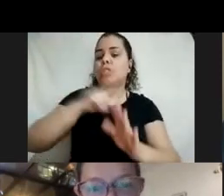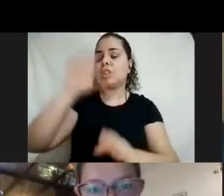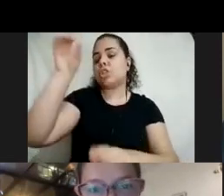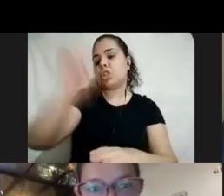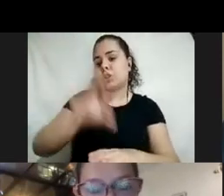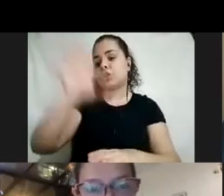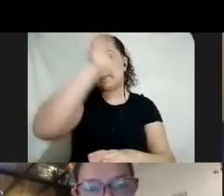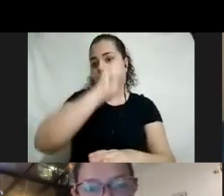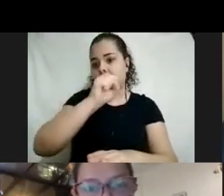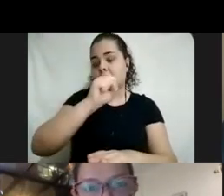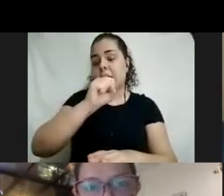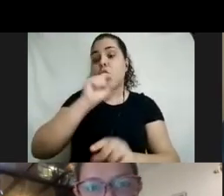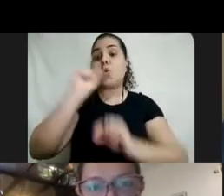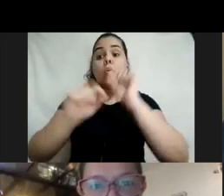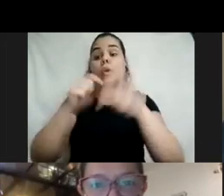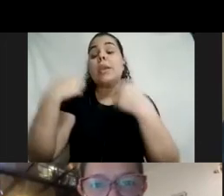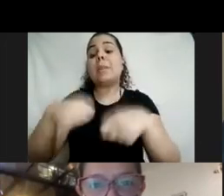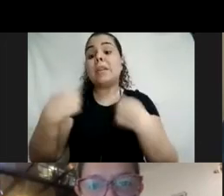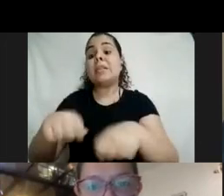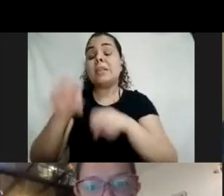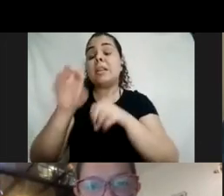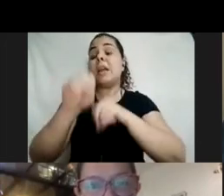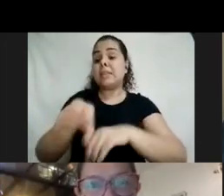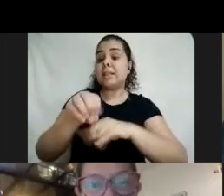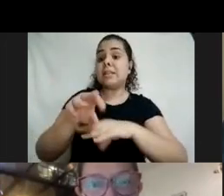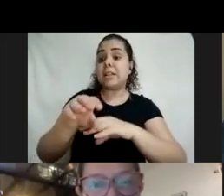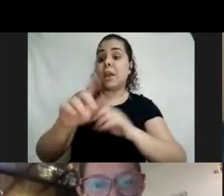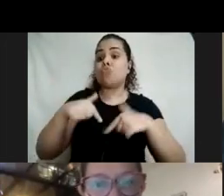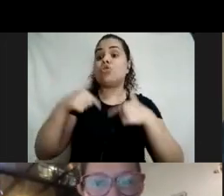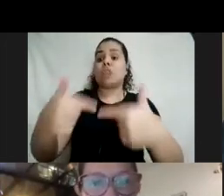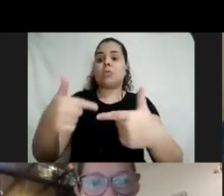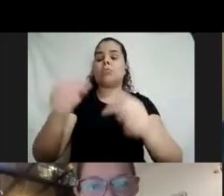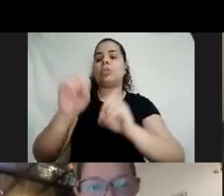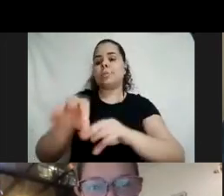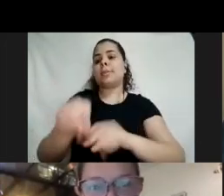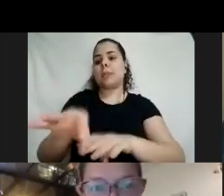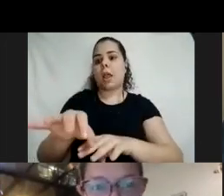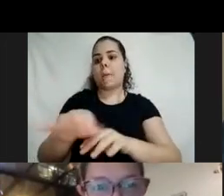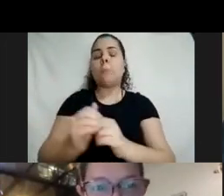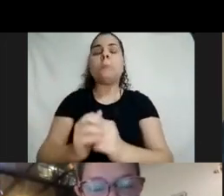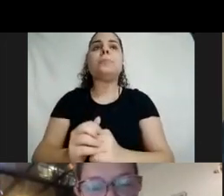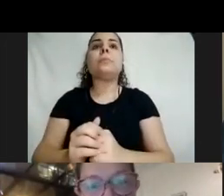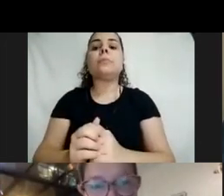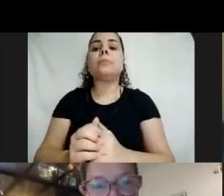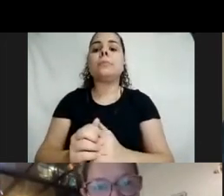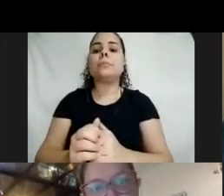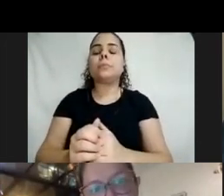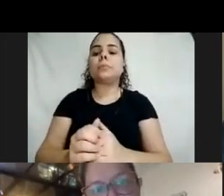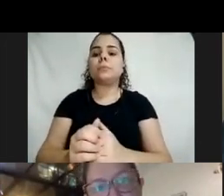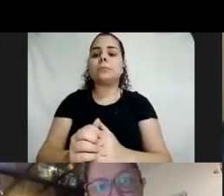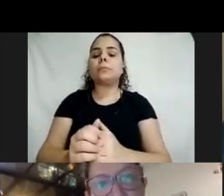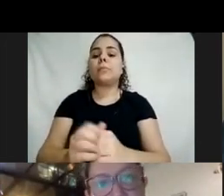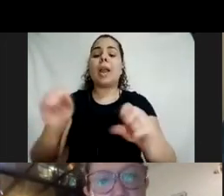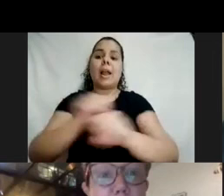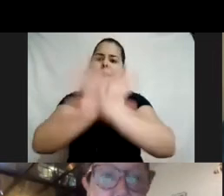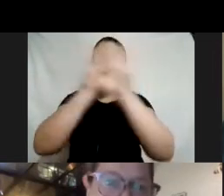ensinagem. Então, se eu tenho um ambiente plural onde as crianças, cada uma, vai aprender do seu jeitão, é claro que a gente não